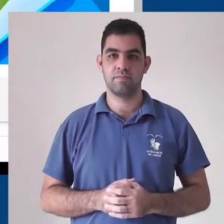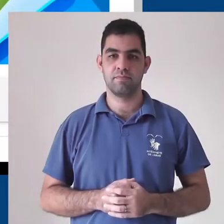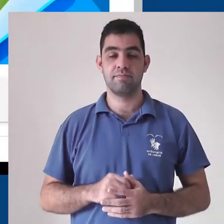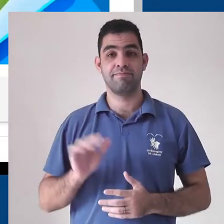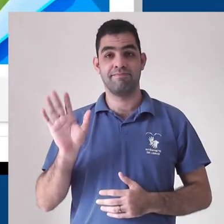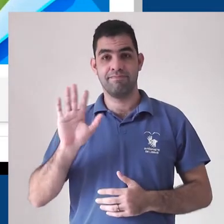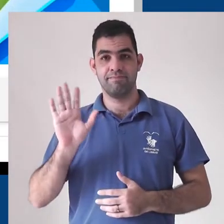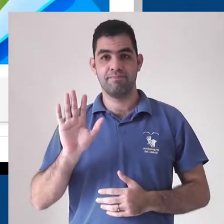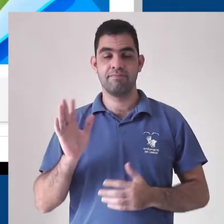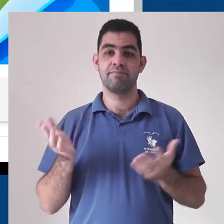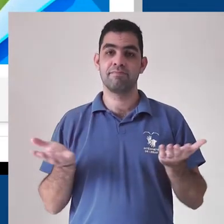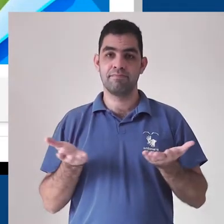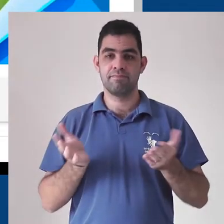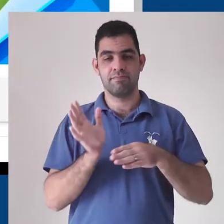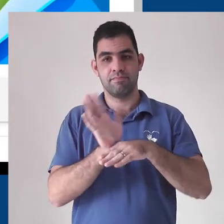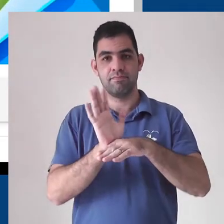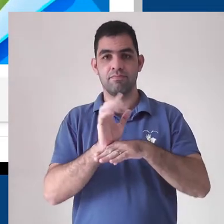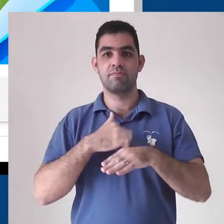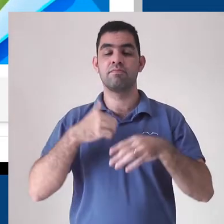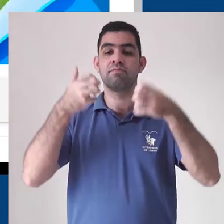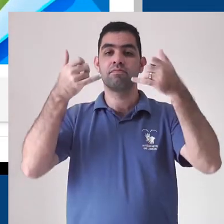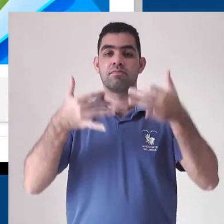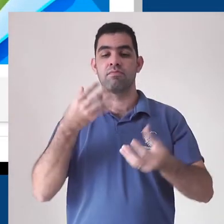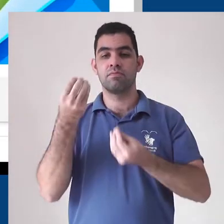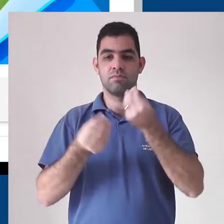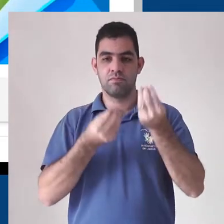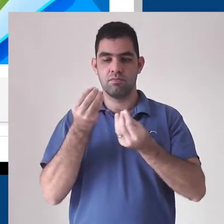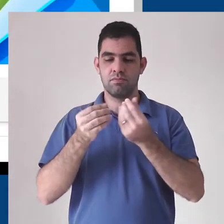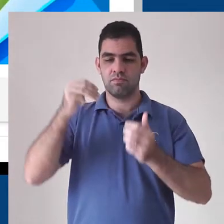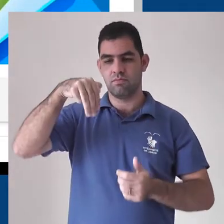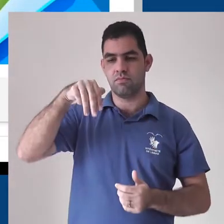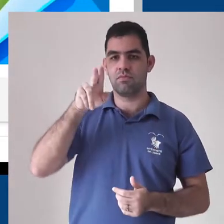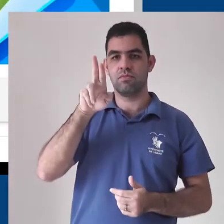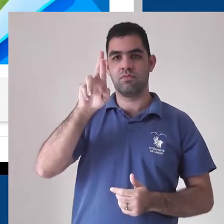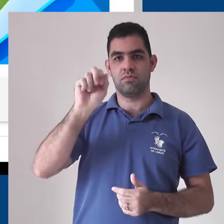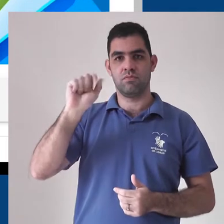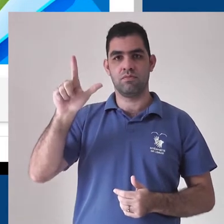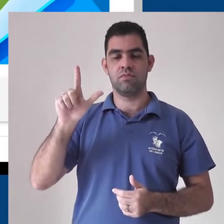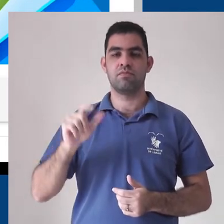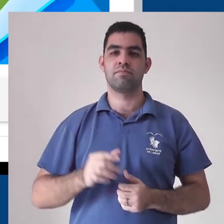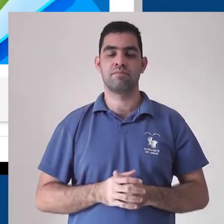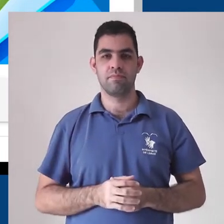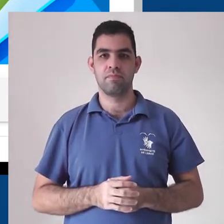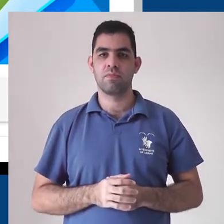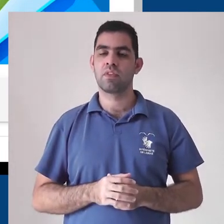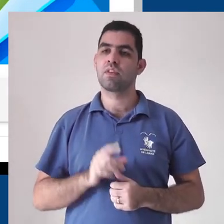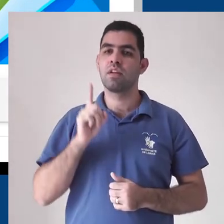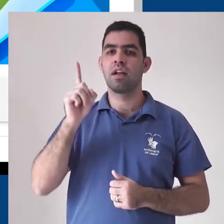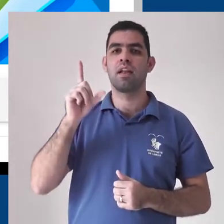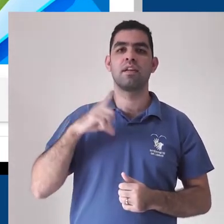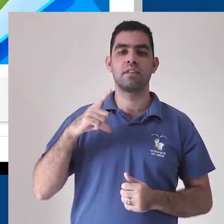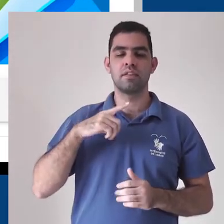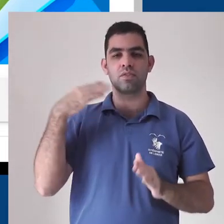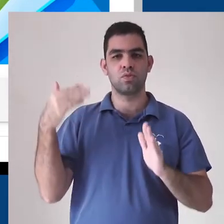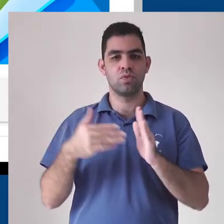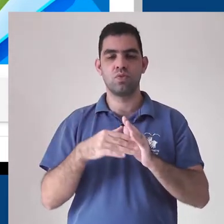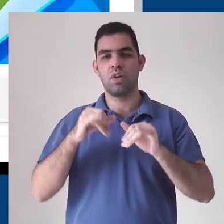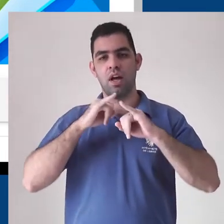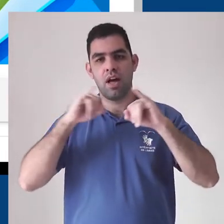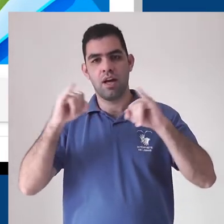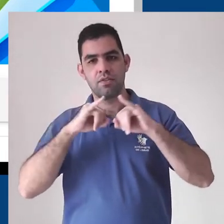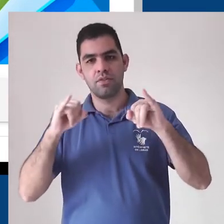Olá! Neste vídeo irei mostrar a aba Mural e como é possível usá-la. No Mural ficam todos os avisos e